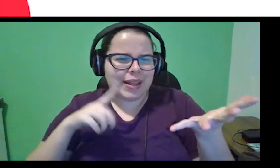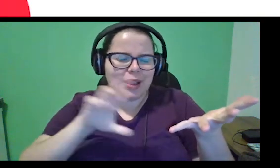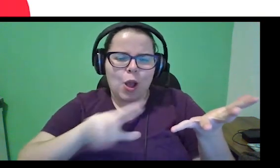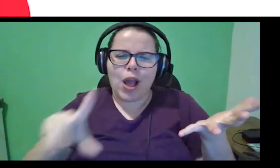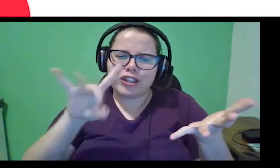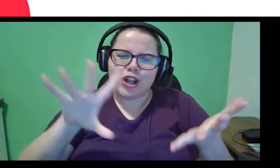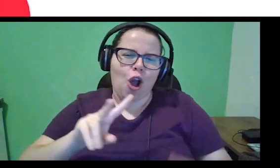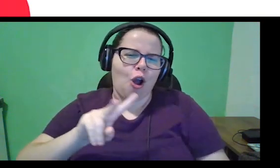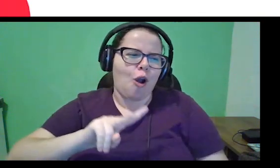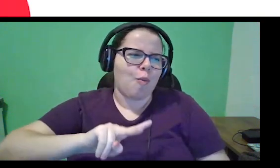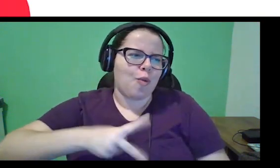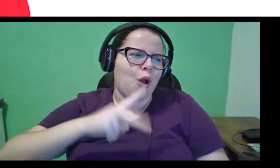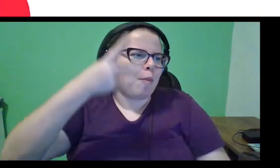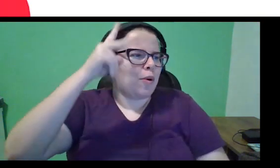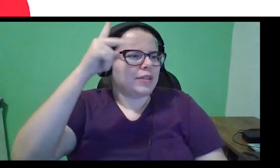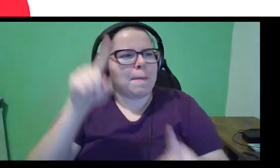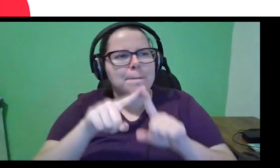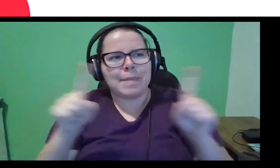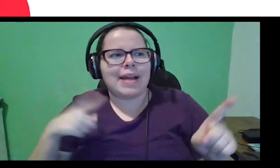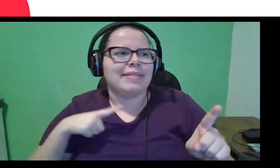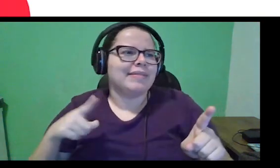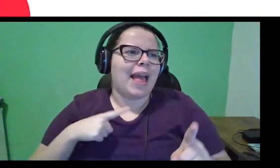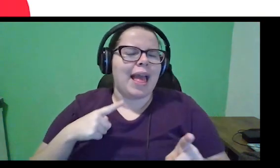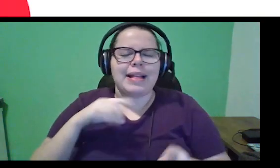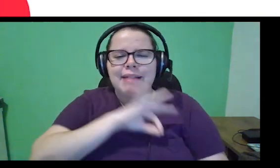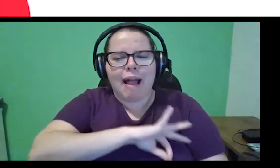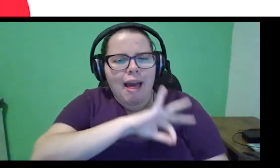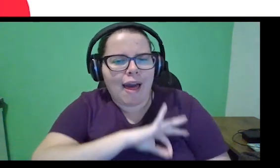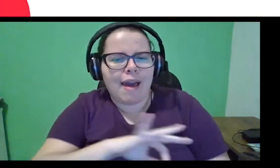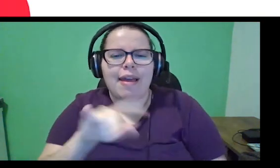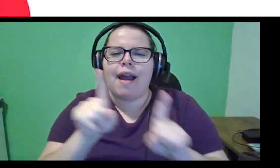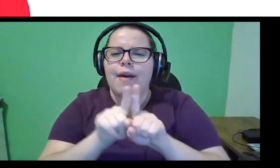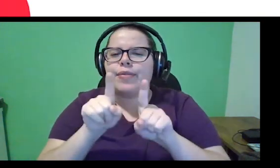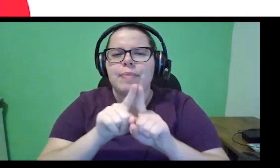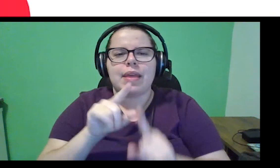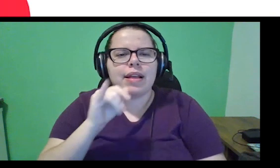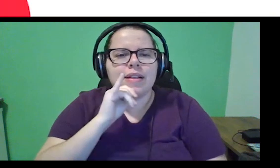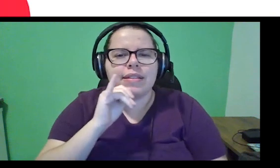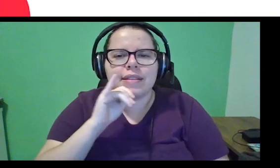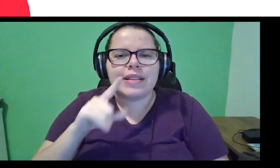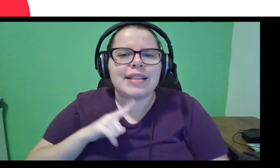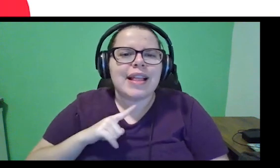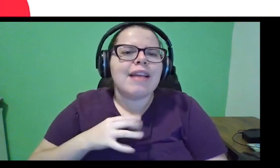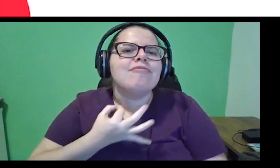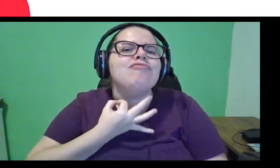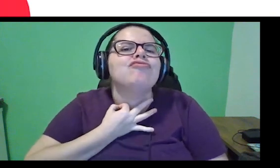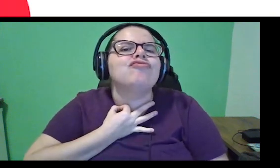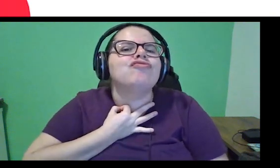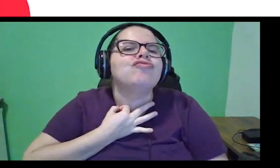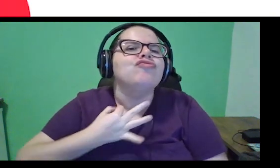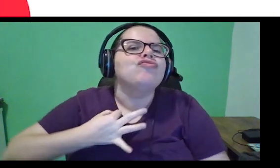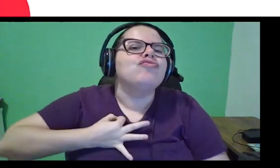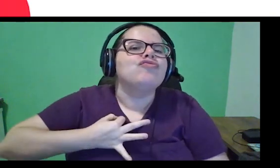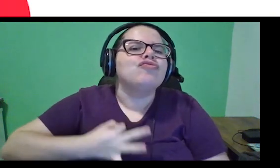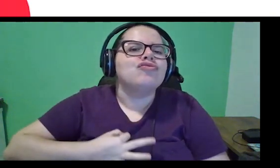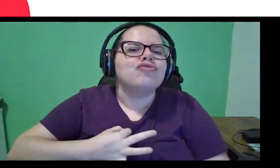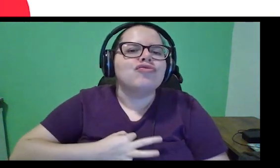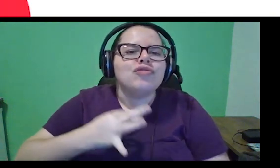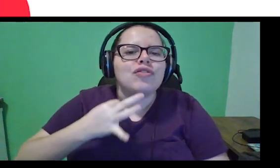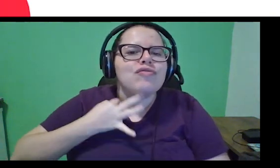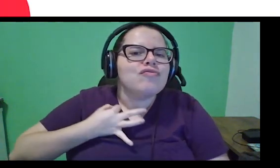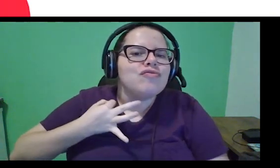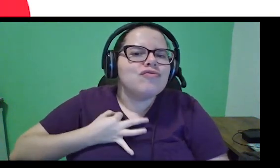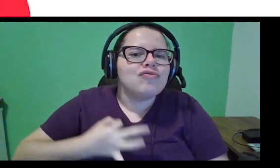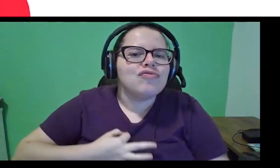promoção, mas existe parte salarial, existem, por exemplo, esses badges, né? Que